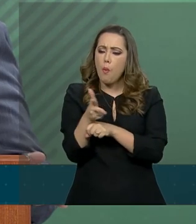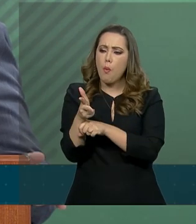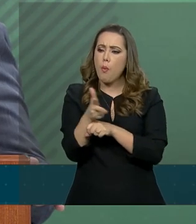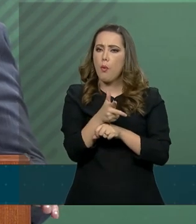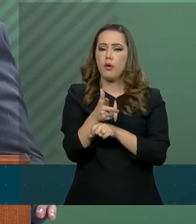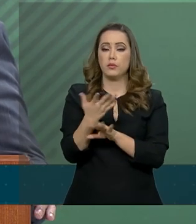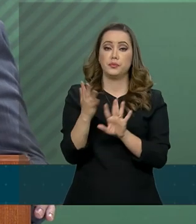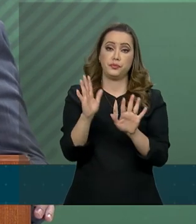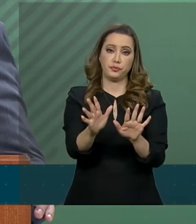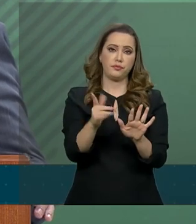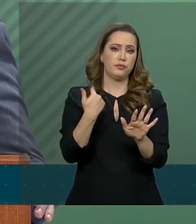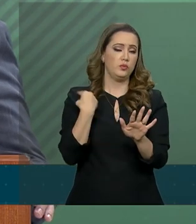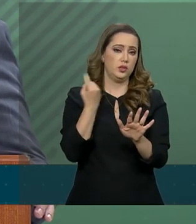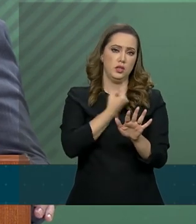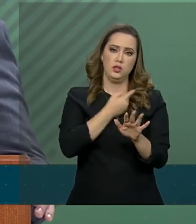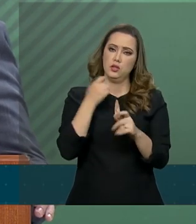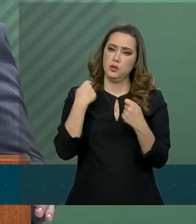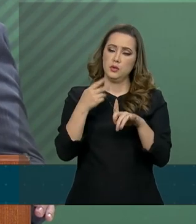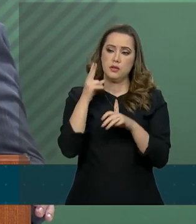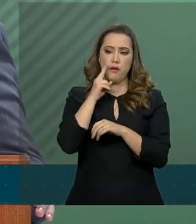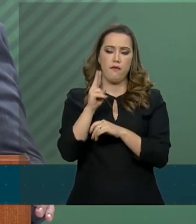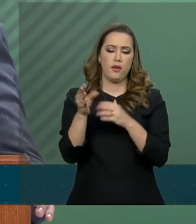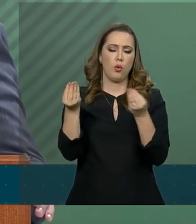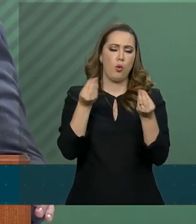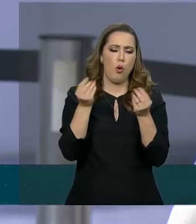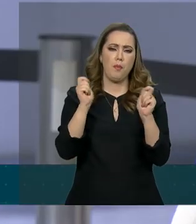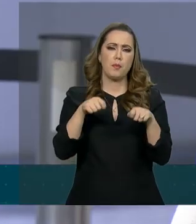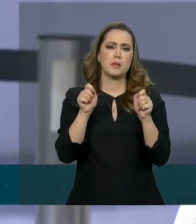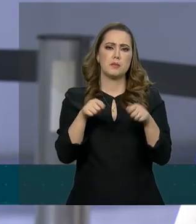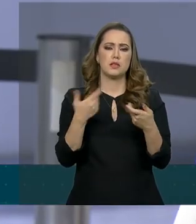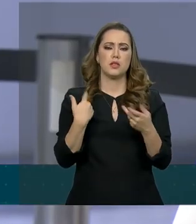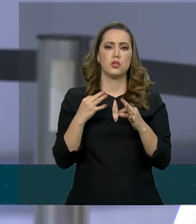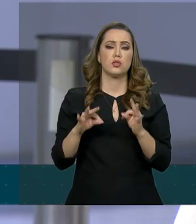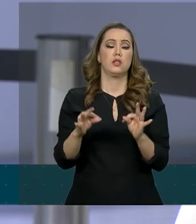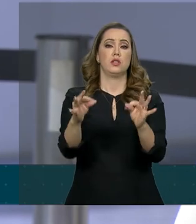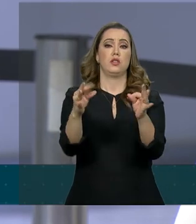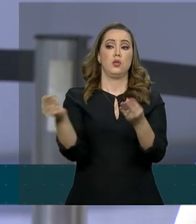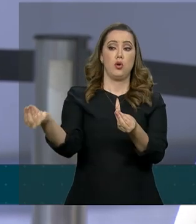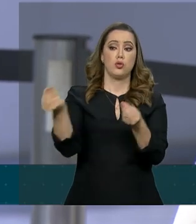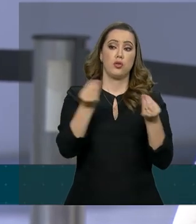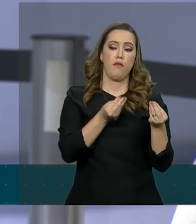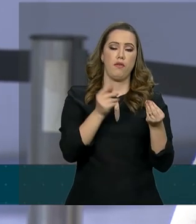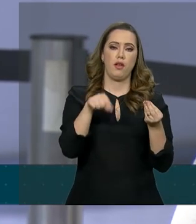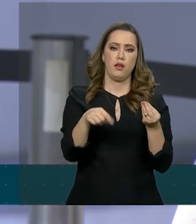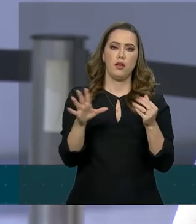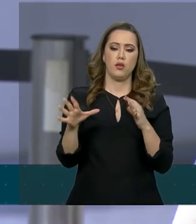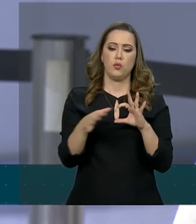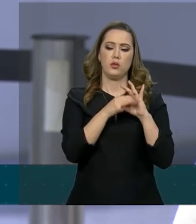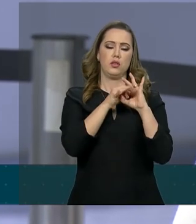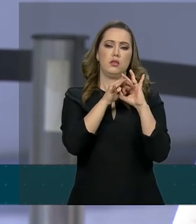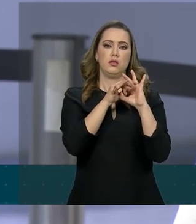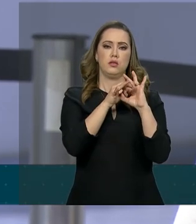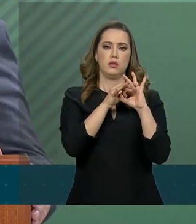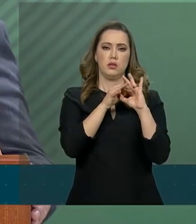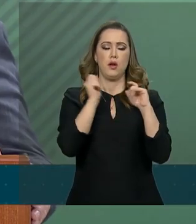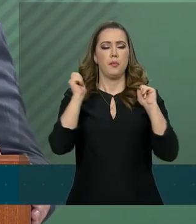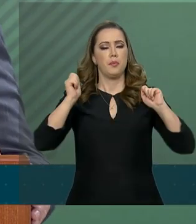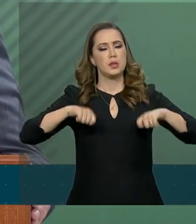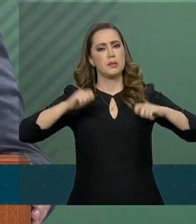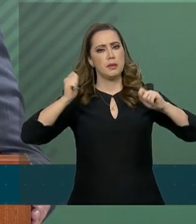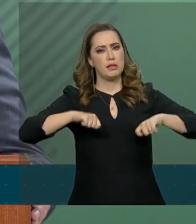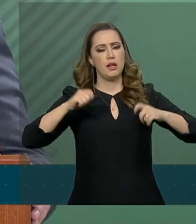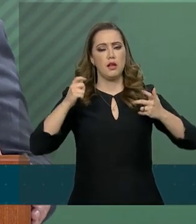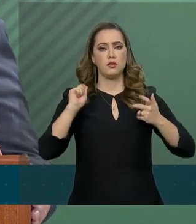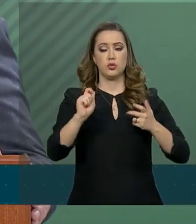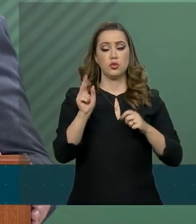colocar o nosso poder de combate, e nós temos a possibilidade de que a tecnologia venha somar-se à possibilidade